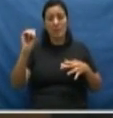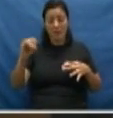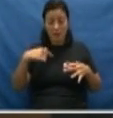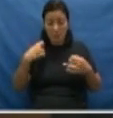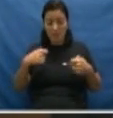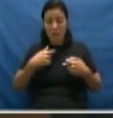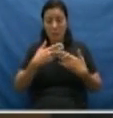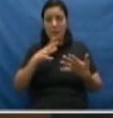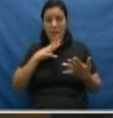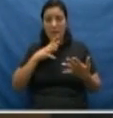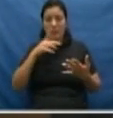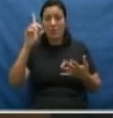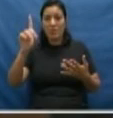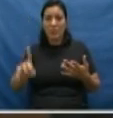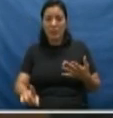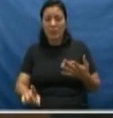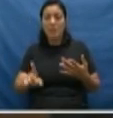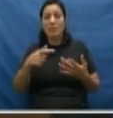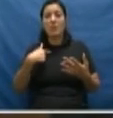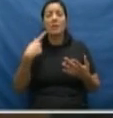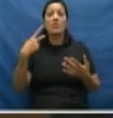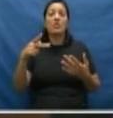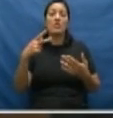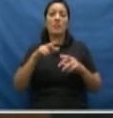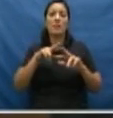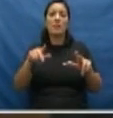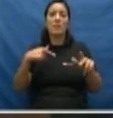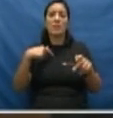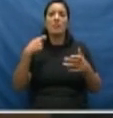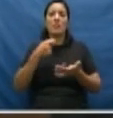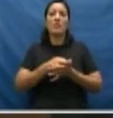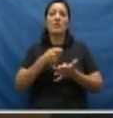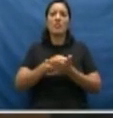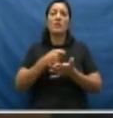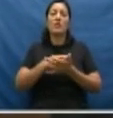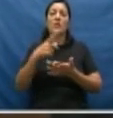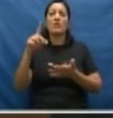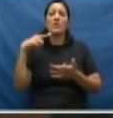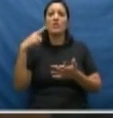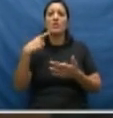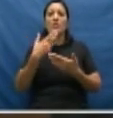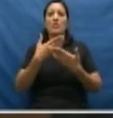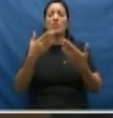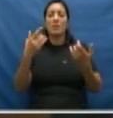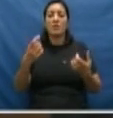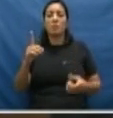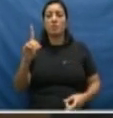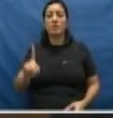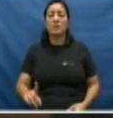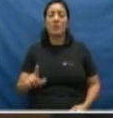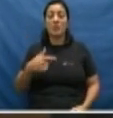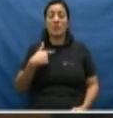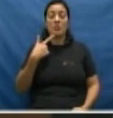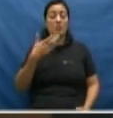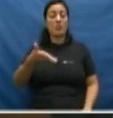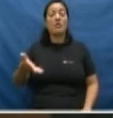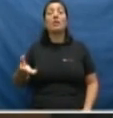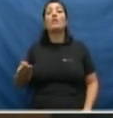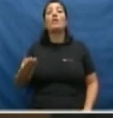conhecer os seus direitos e fazer valer os seus direitos. No caso aqui,